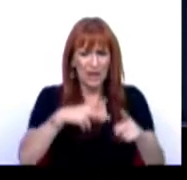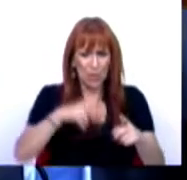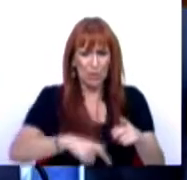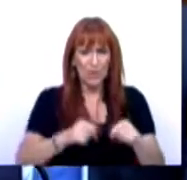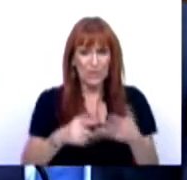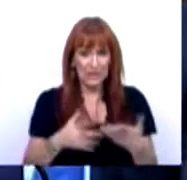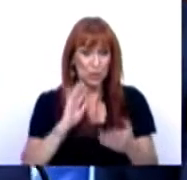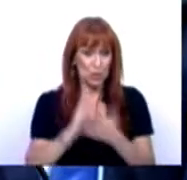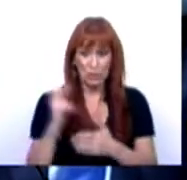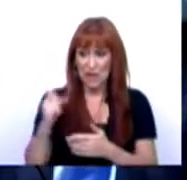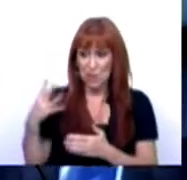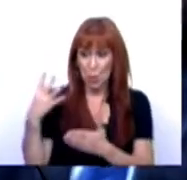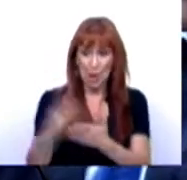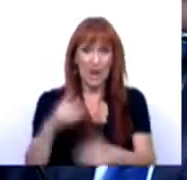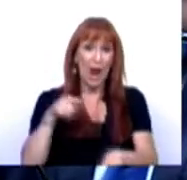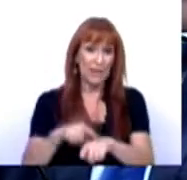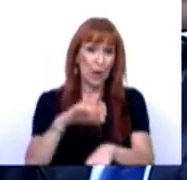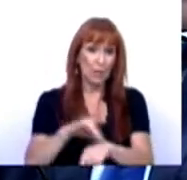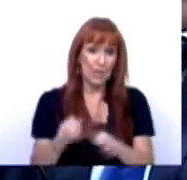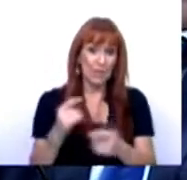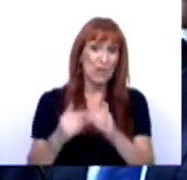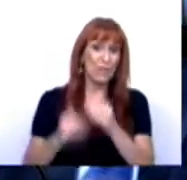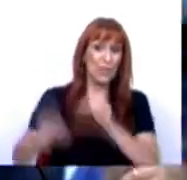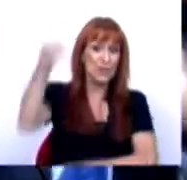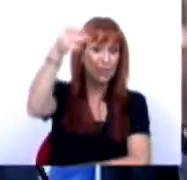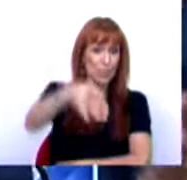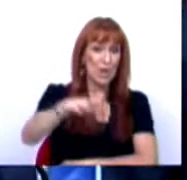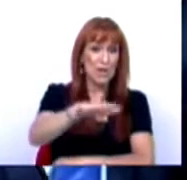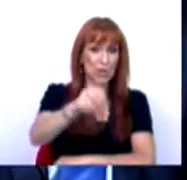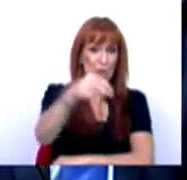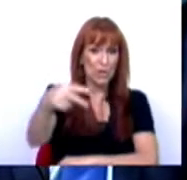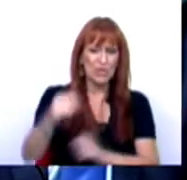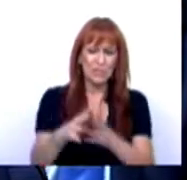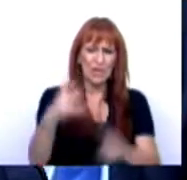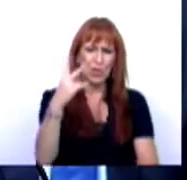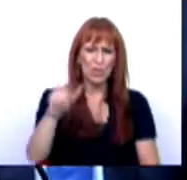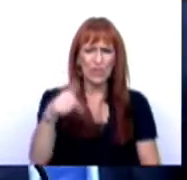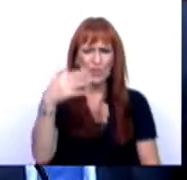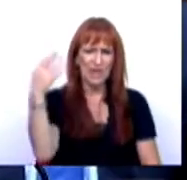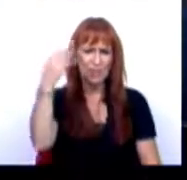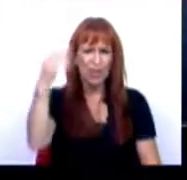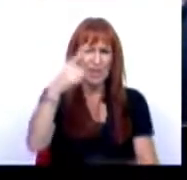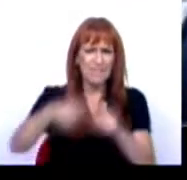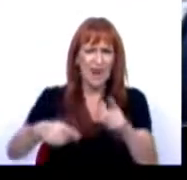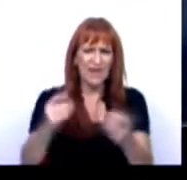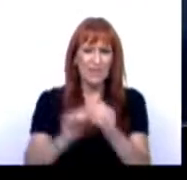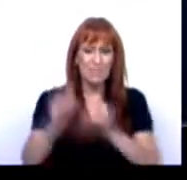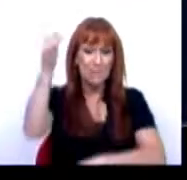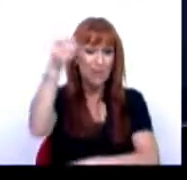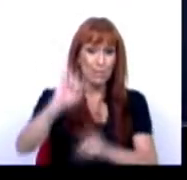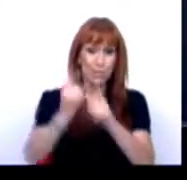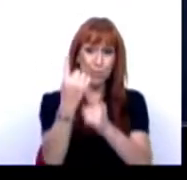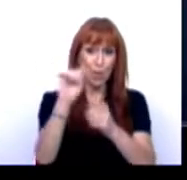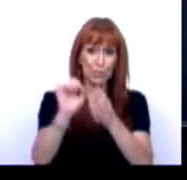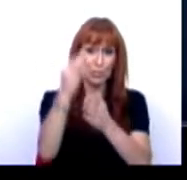nos últimos quatro anos até à pandemia, foi superior à média da Zona Euro. Crescemos 2,7% em média, mais um ponto